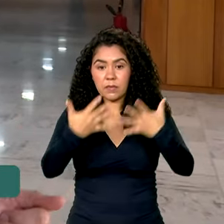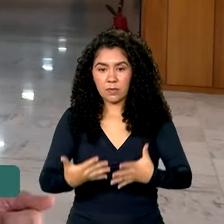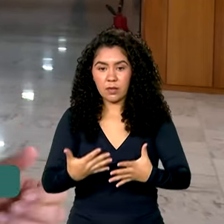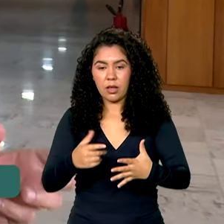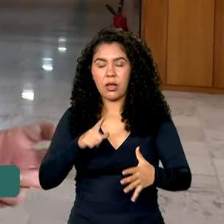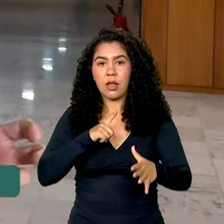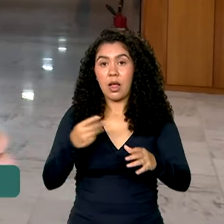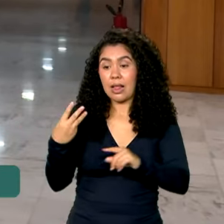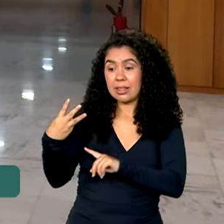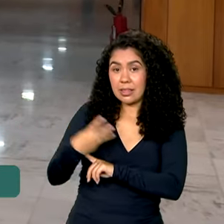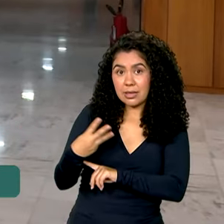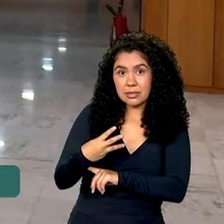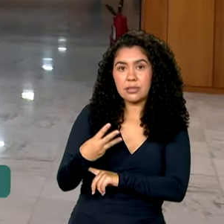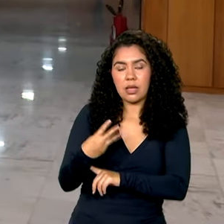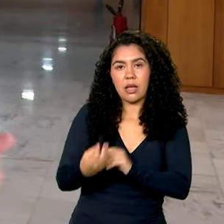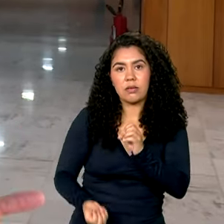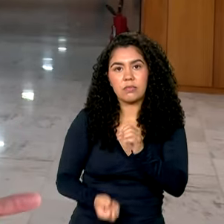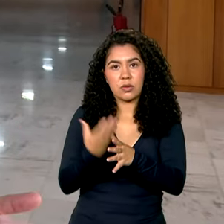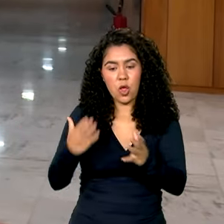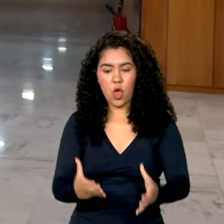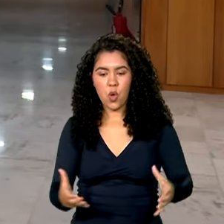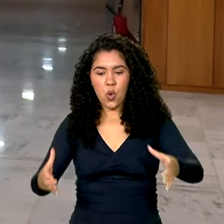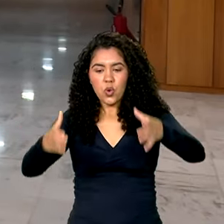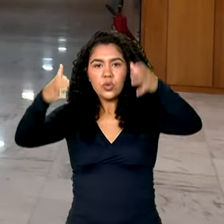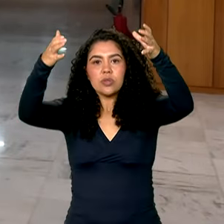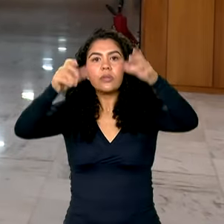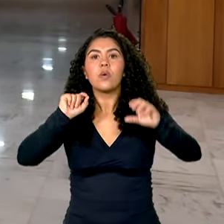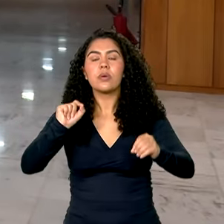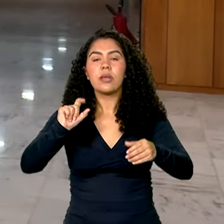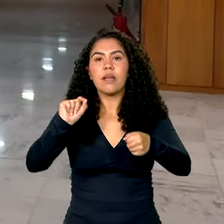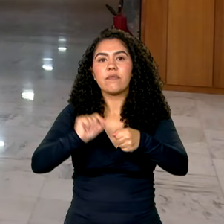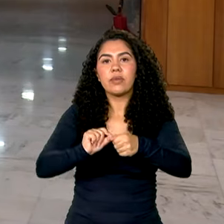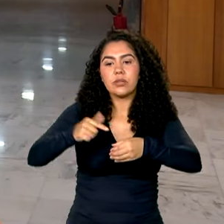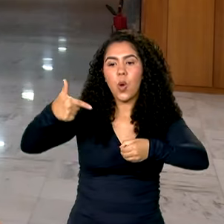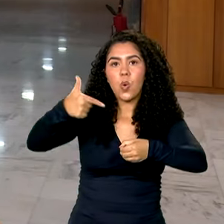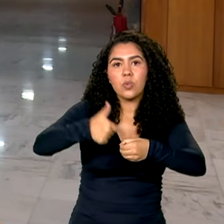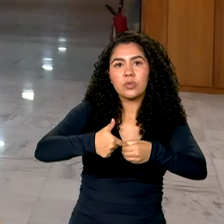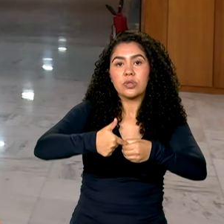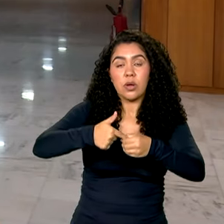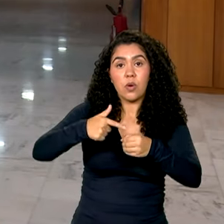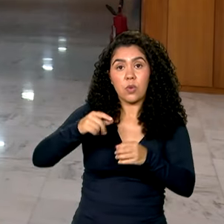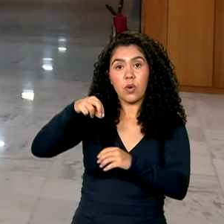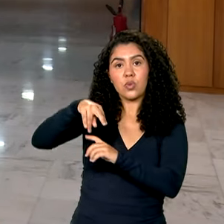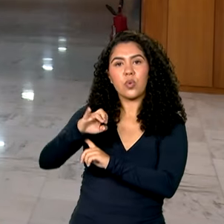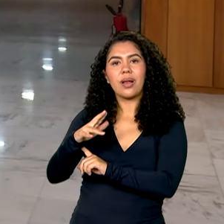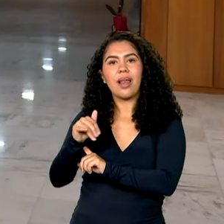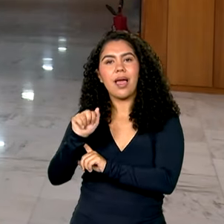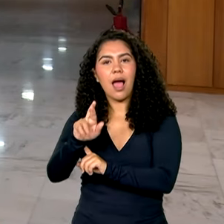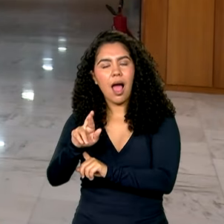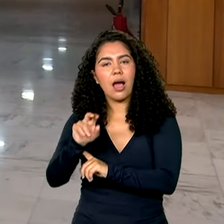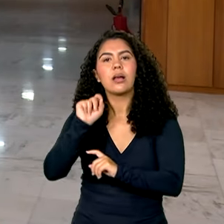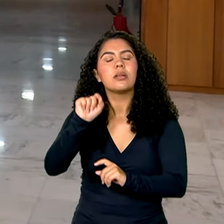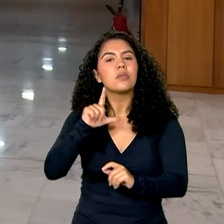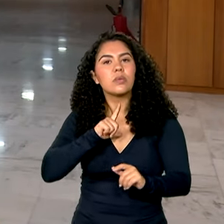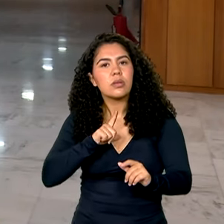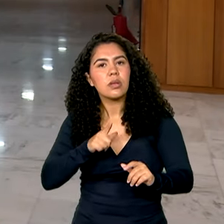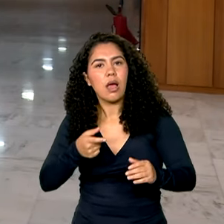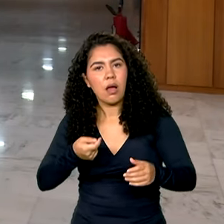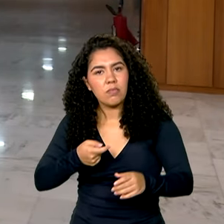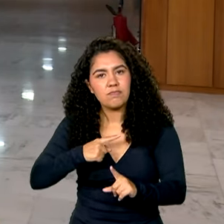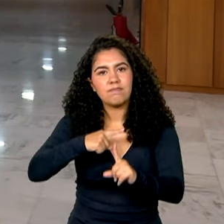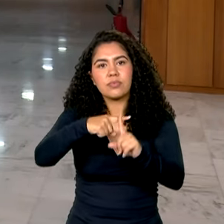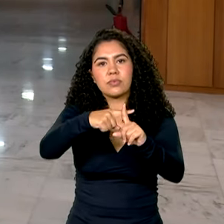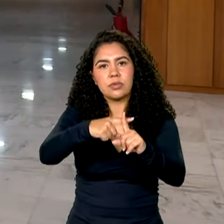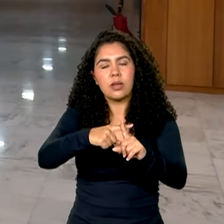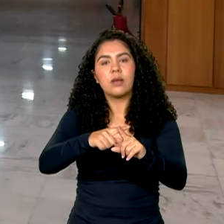dessa terceira usina gerará também uma demanda de combustível nuclear, que vai influenciar todo esse ciclo no beneficiamento do